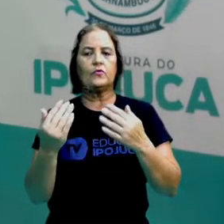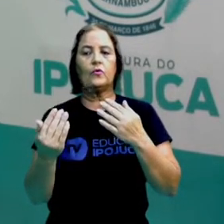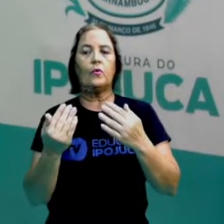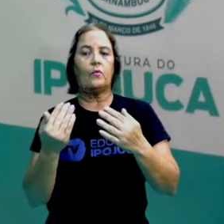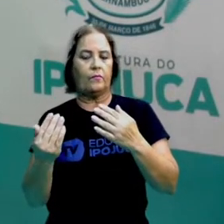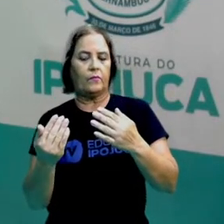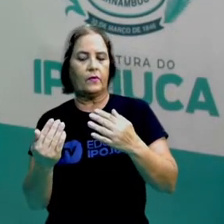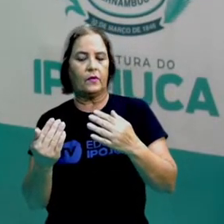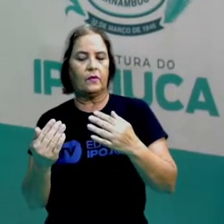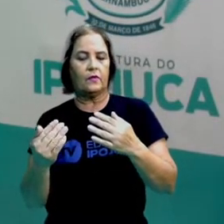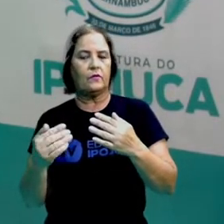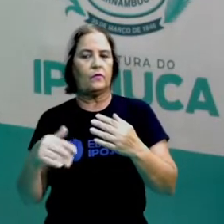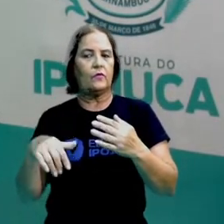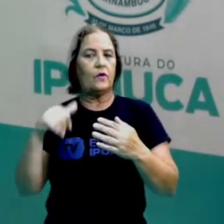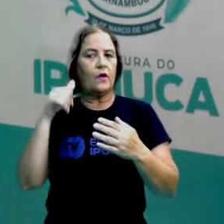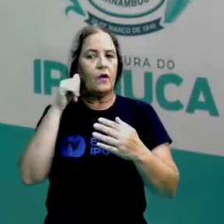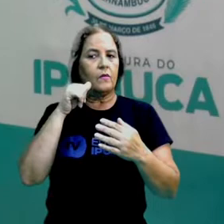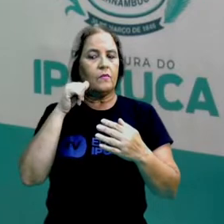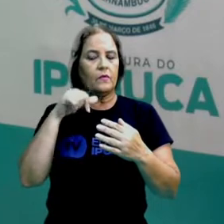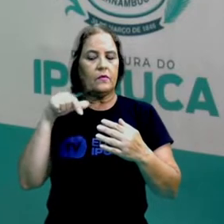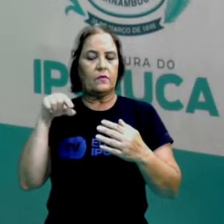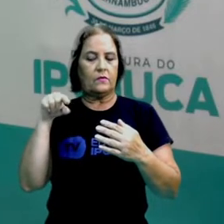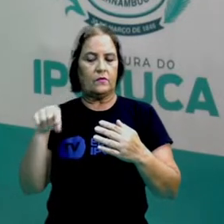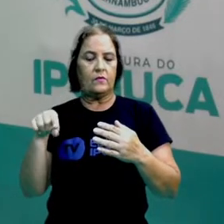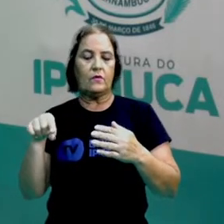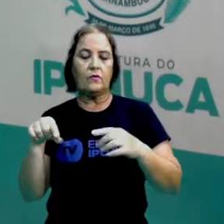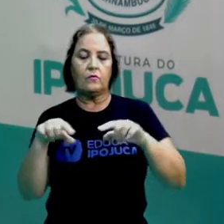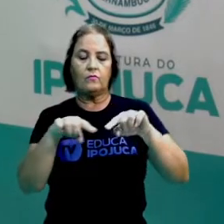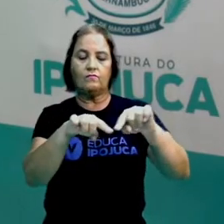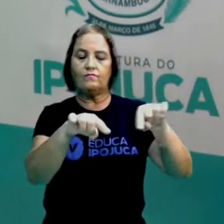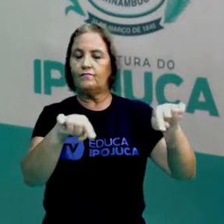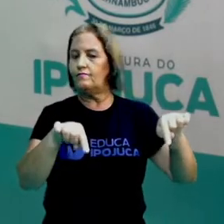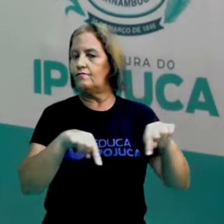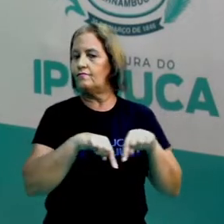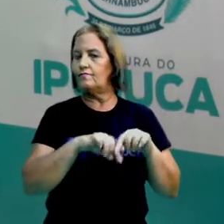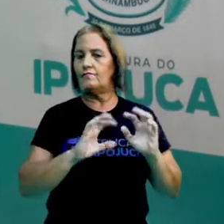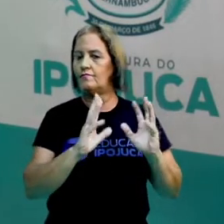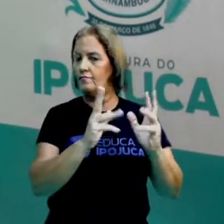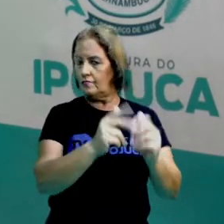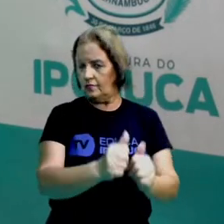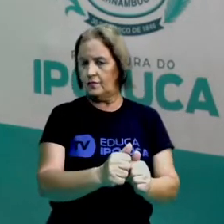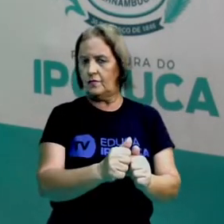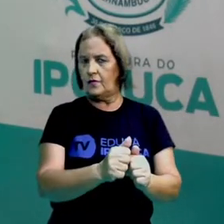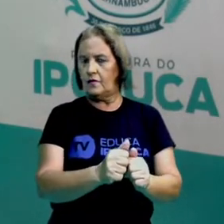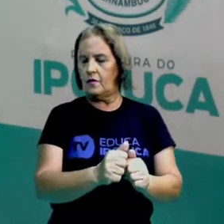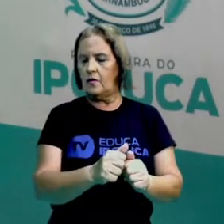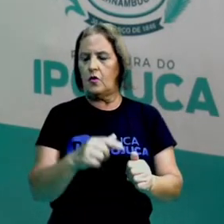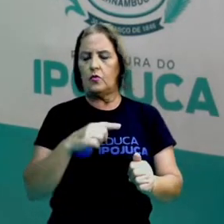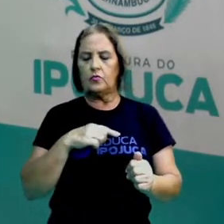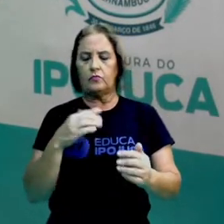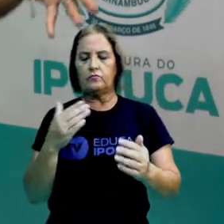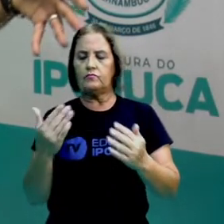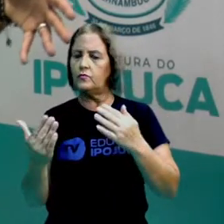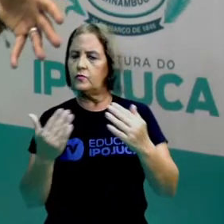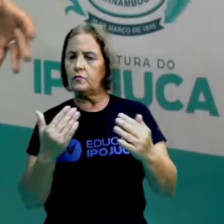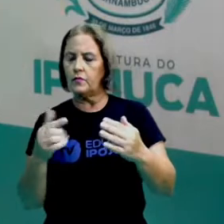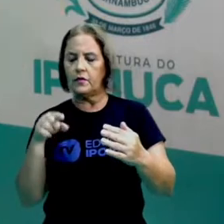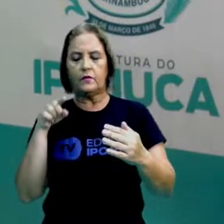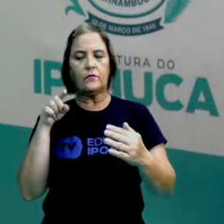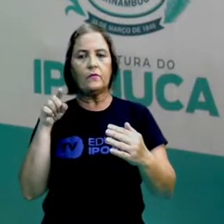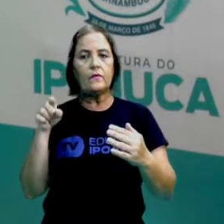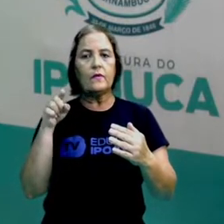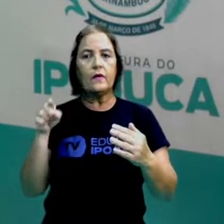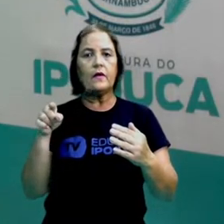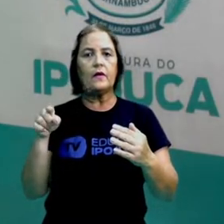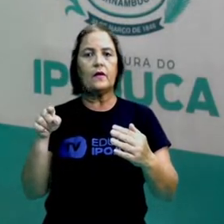Ou seja, ela é a mais inteligente. Eu não estou comparando aí Mary com João, Mary com Patrícia ou Godofredo, certo?